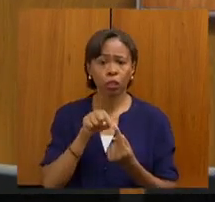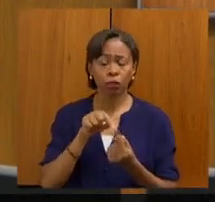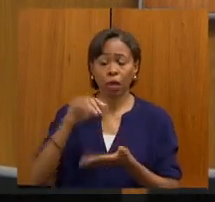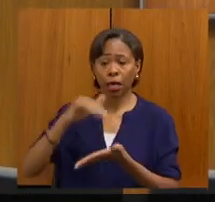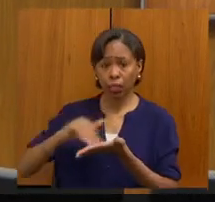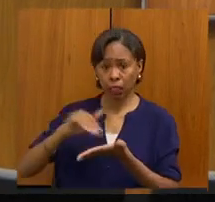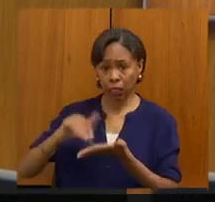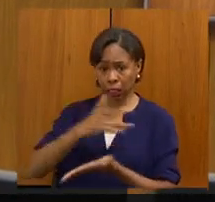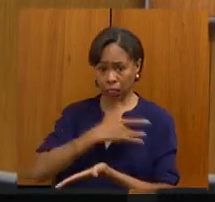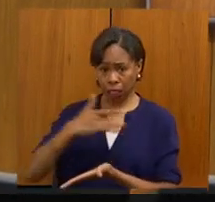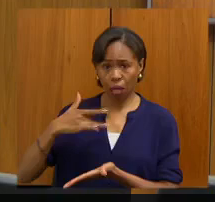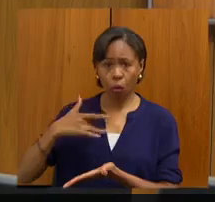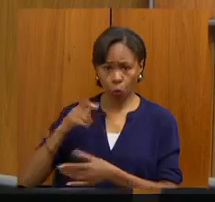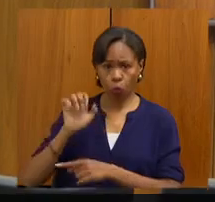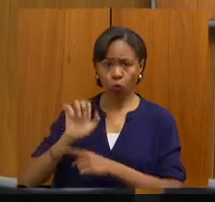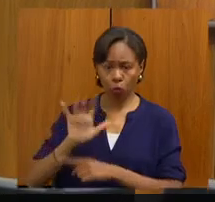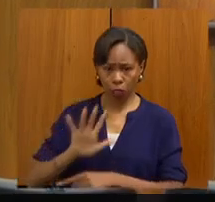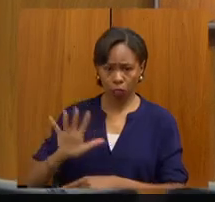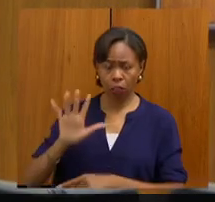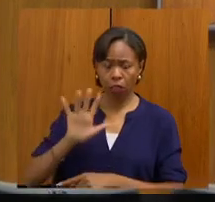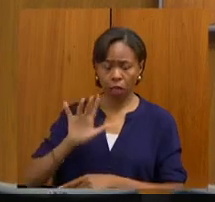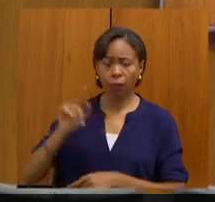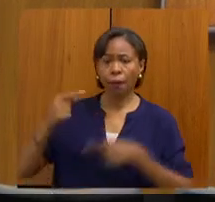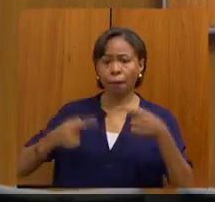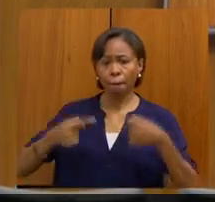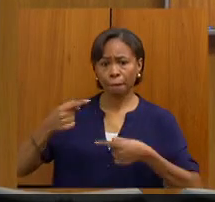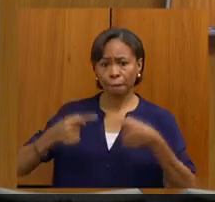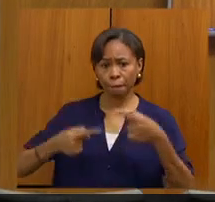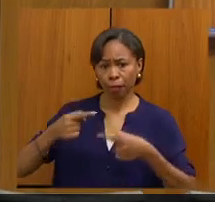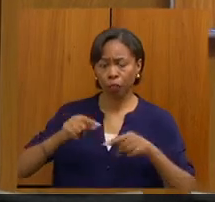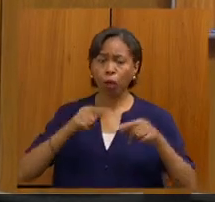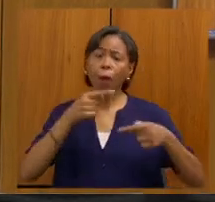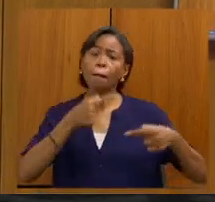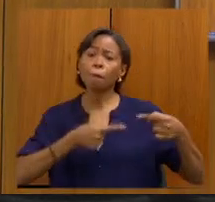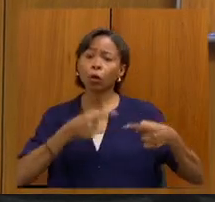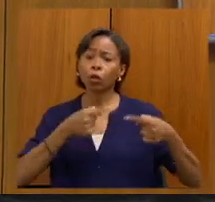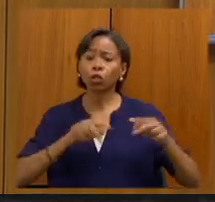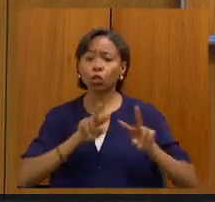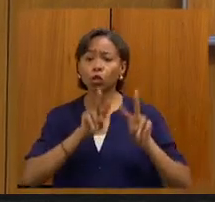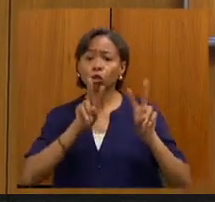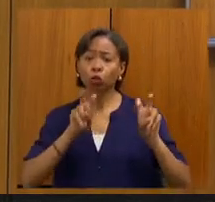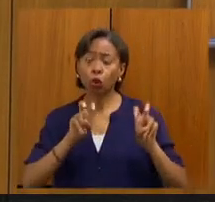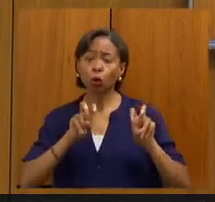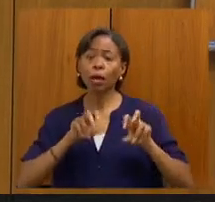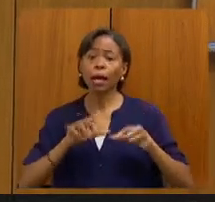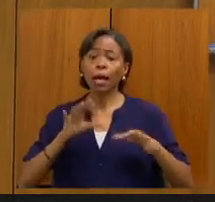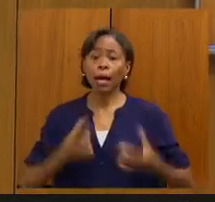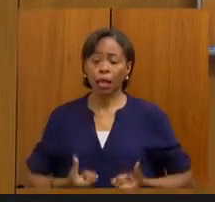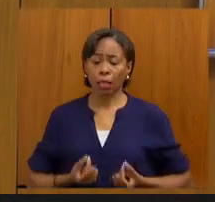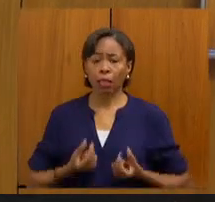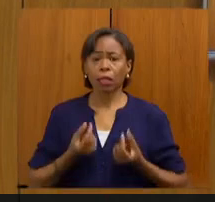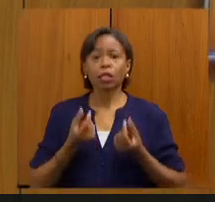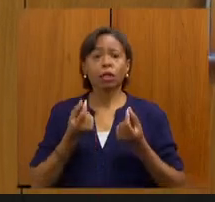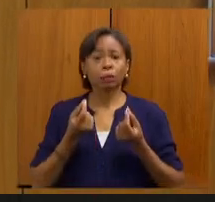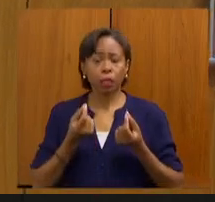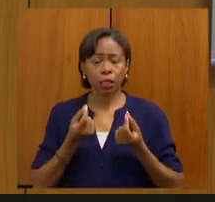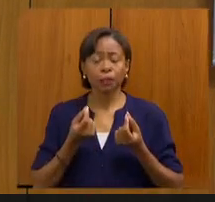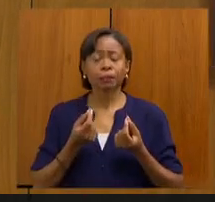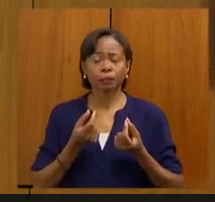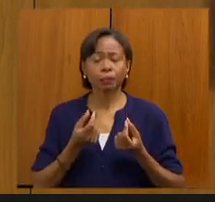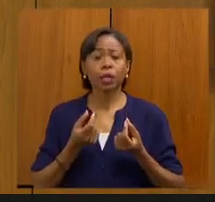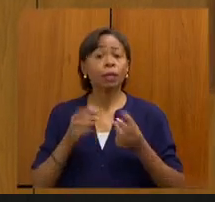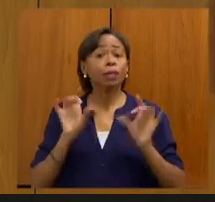Estado de Saúde as políticas de prevenção e diagnóstico de neoplasias malignas implementadas no Estado, em especial o